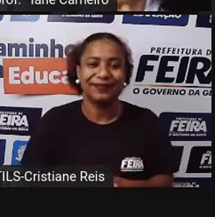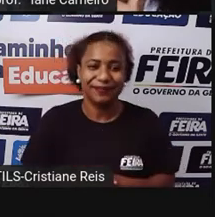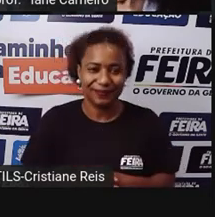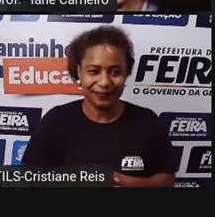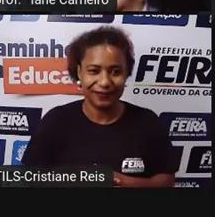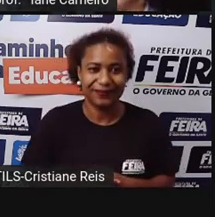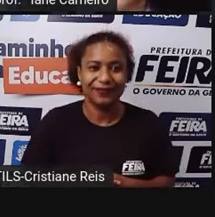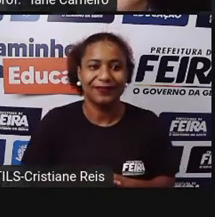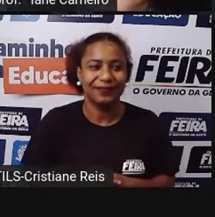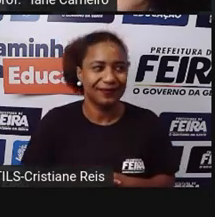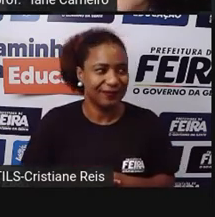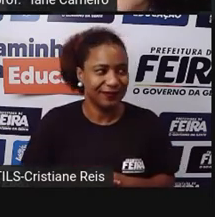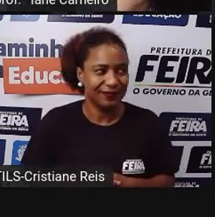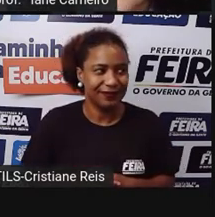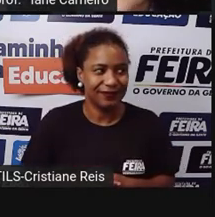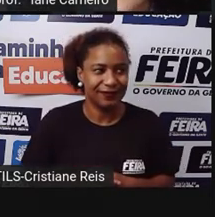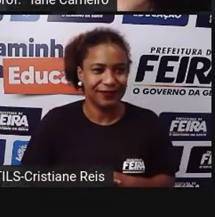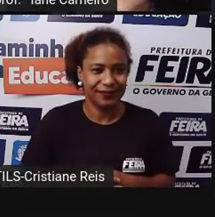Cebola